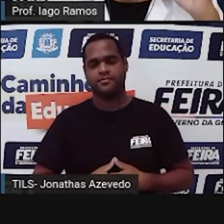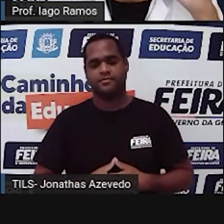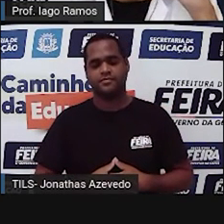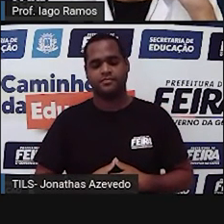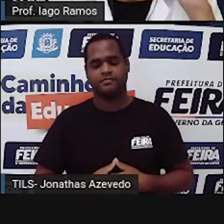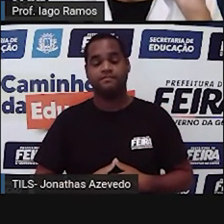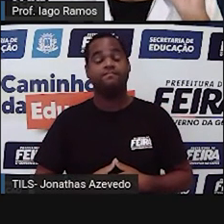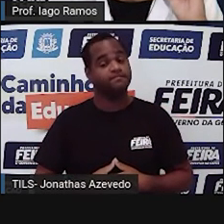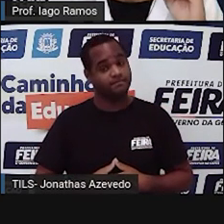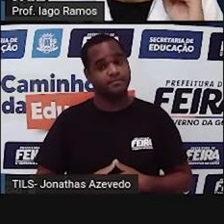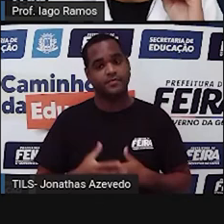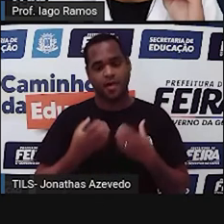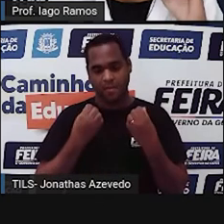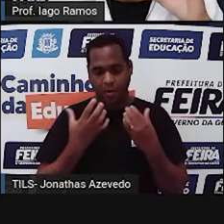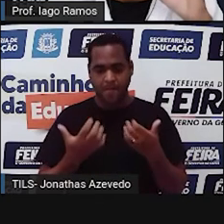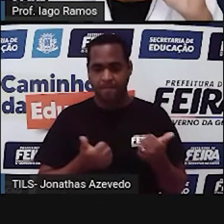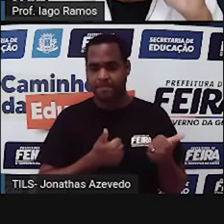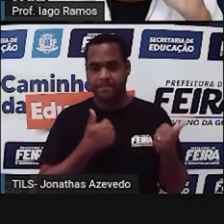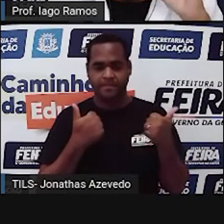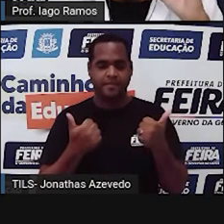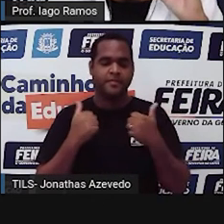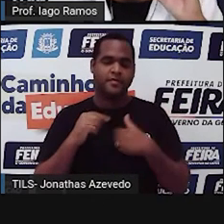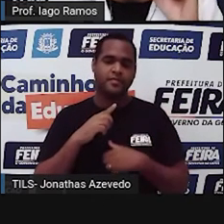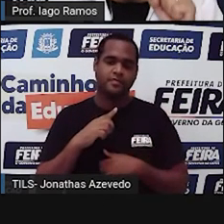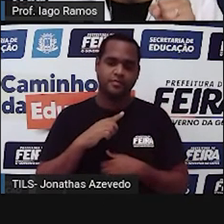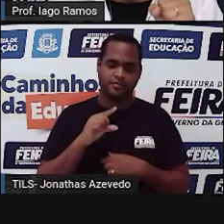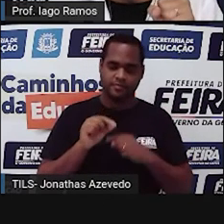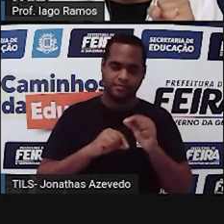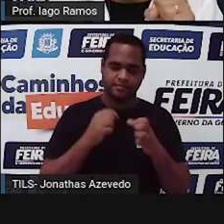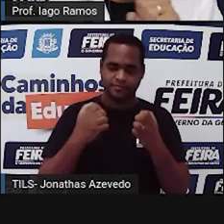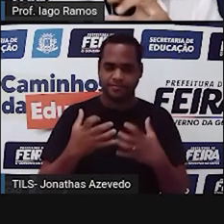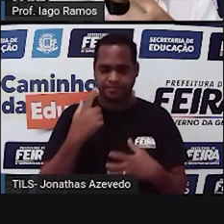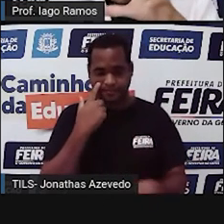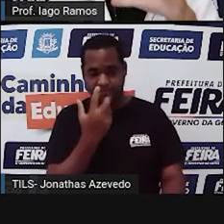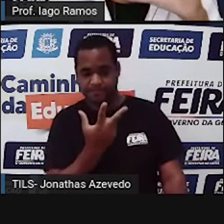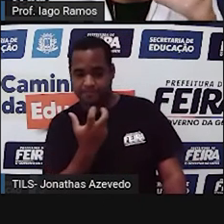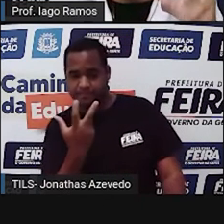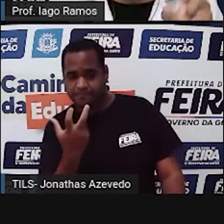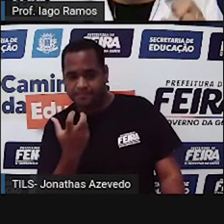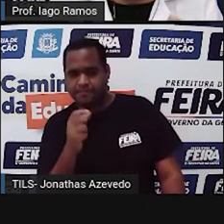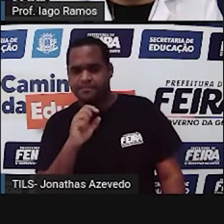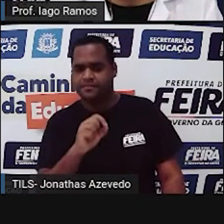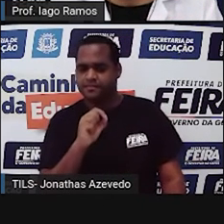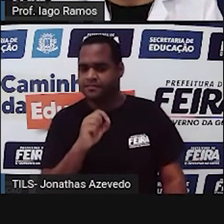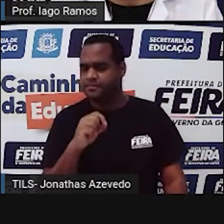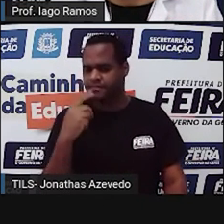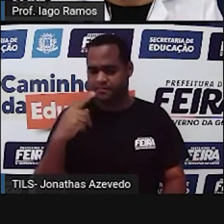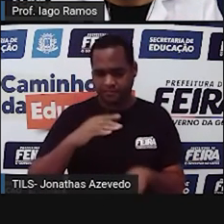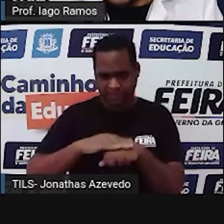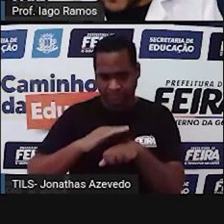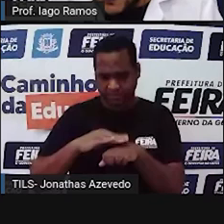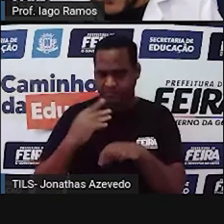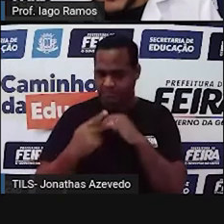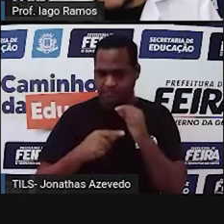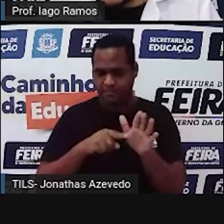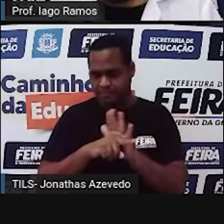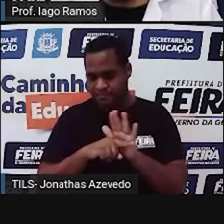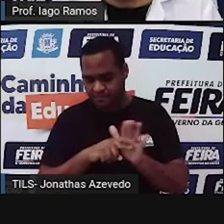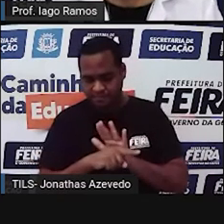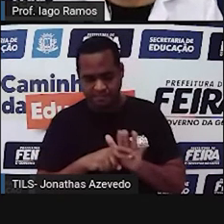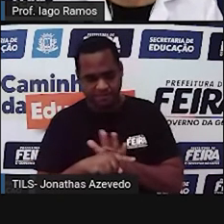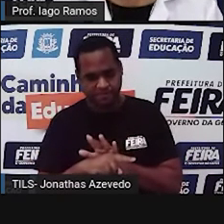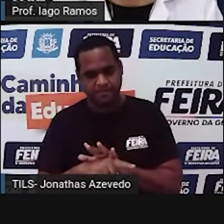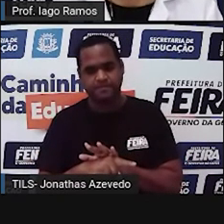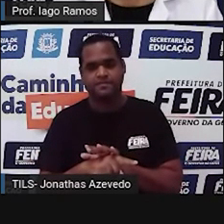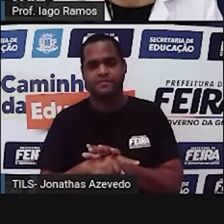Bom, então, o que a gente pode perceber com isso que a gente investigou aqui? A gente